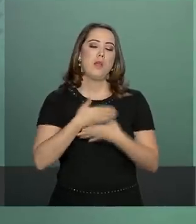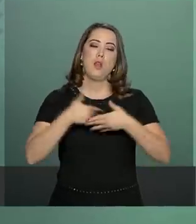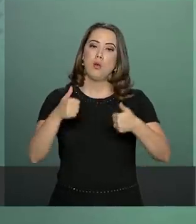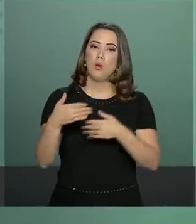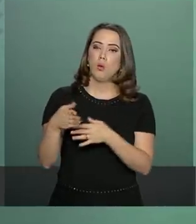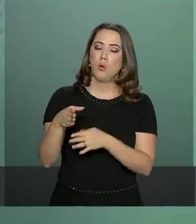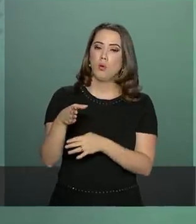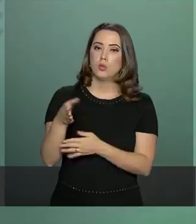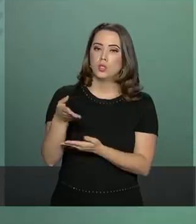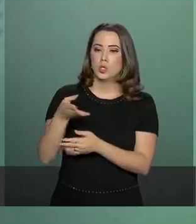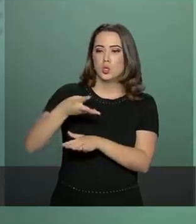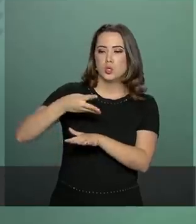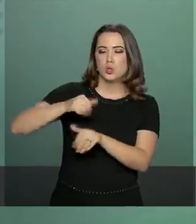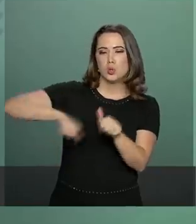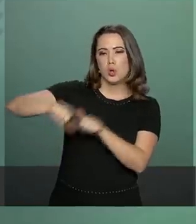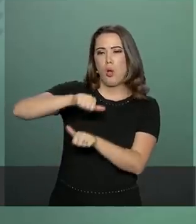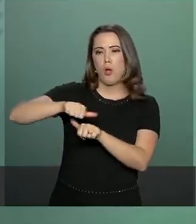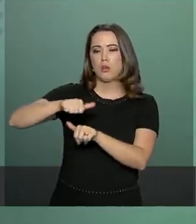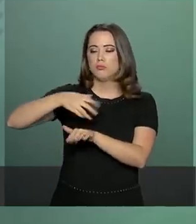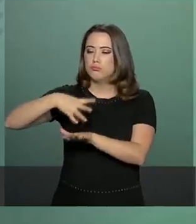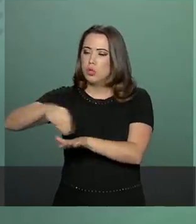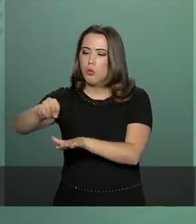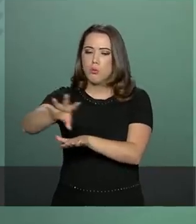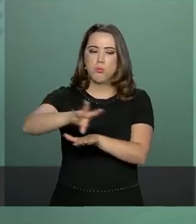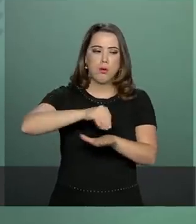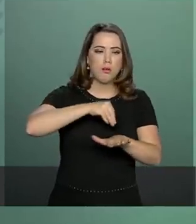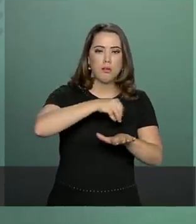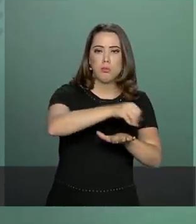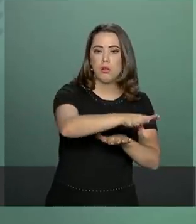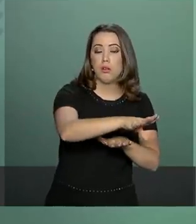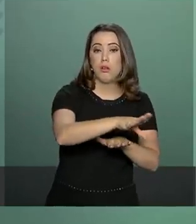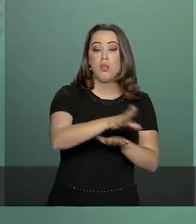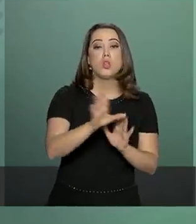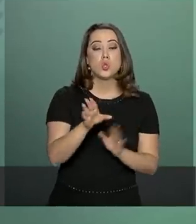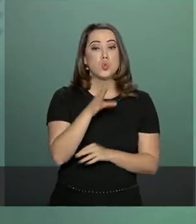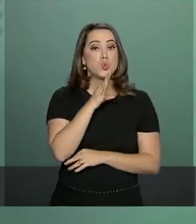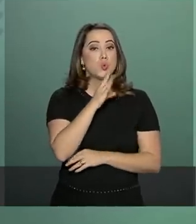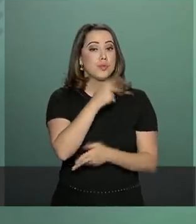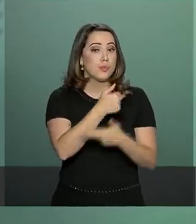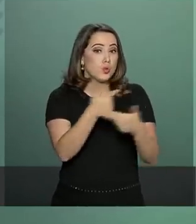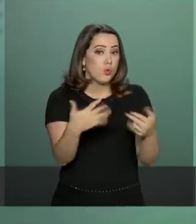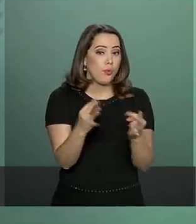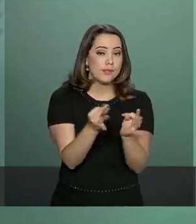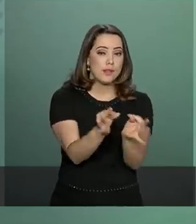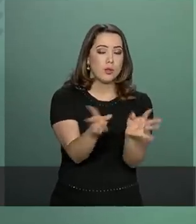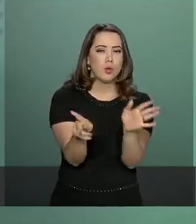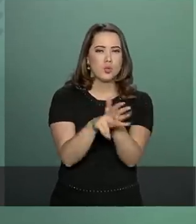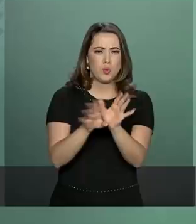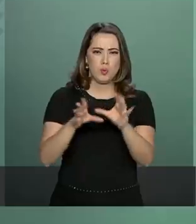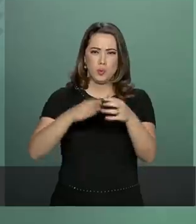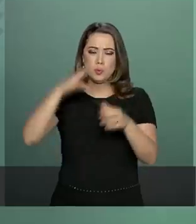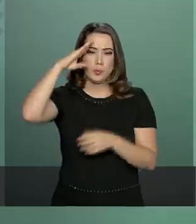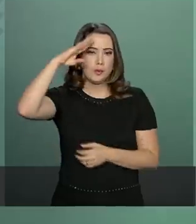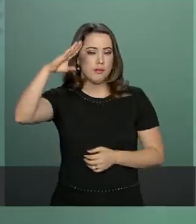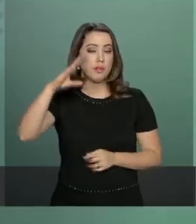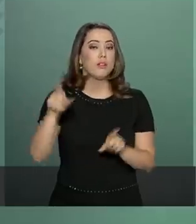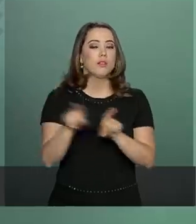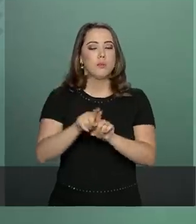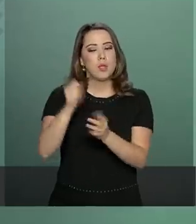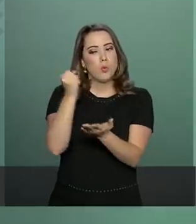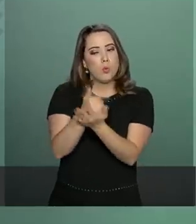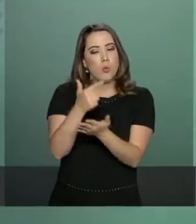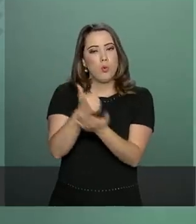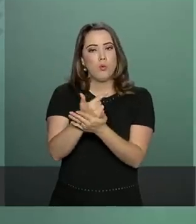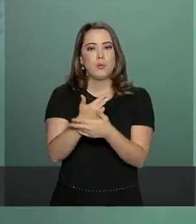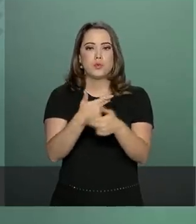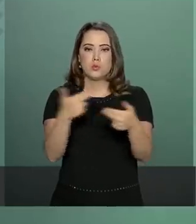conhecimentos tecnológicos na área militar e a compra de equipamentos pelas Forças